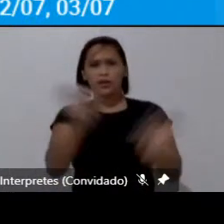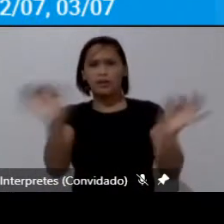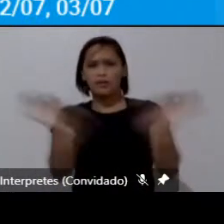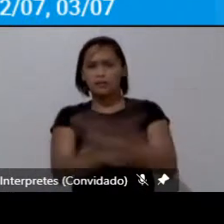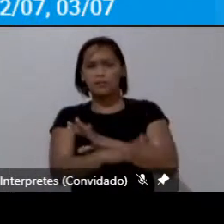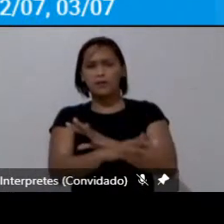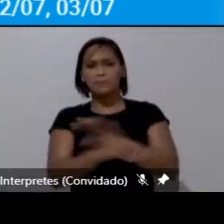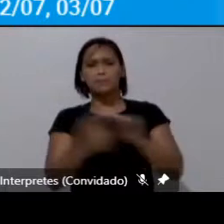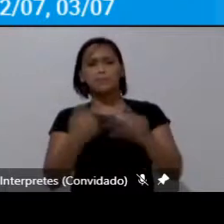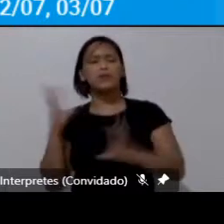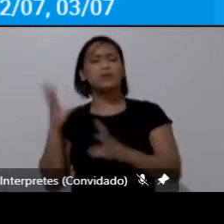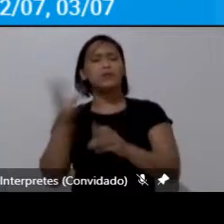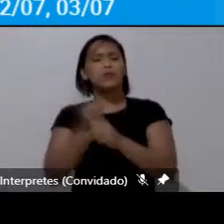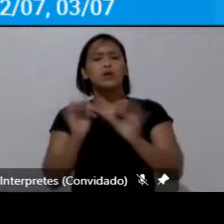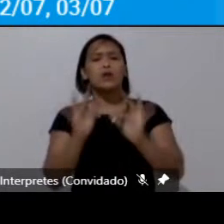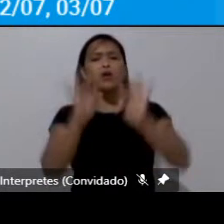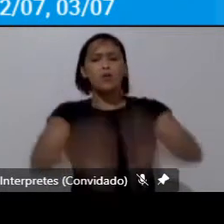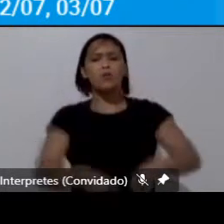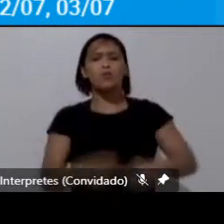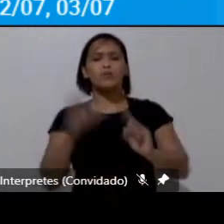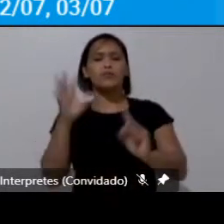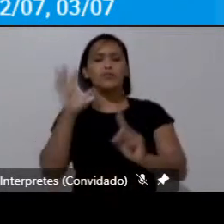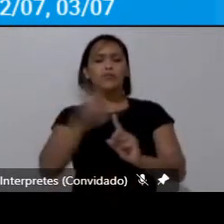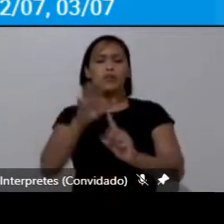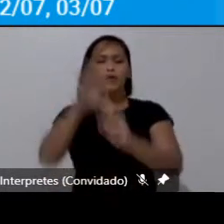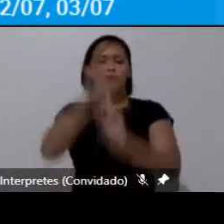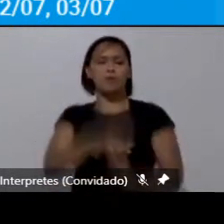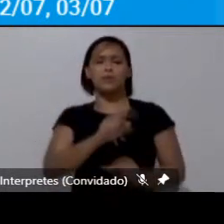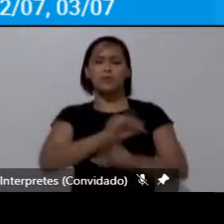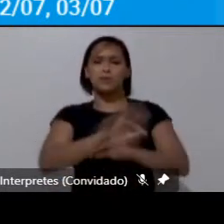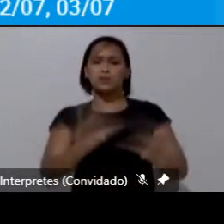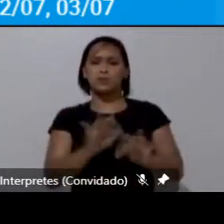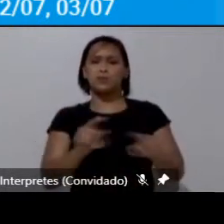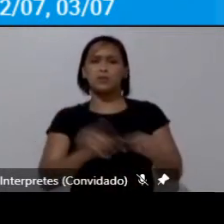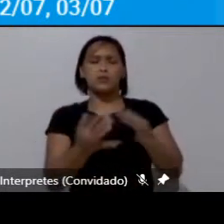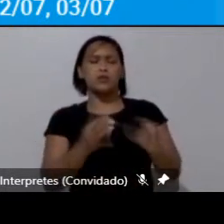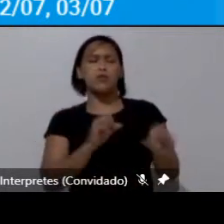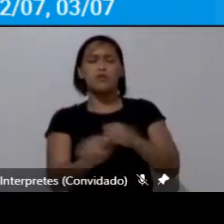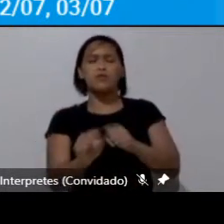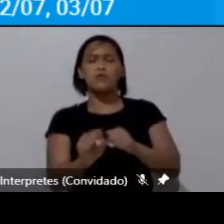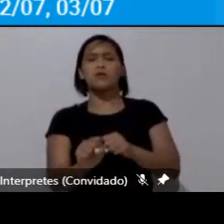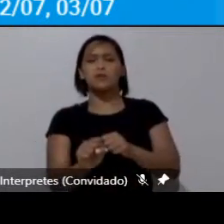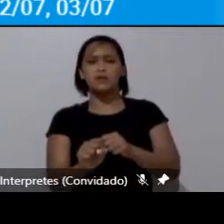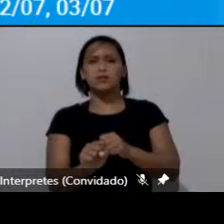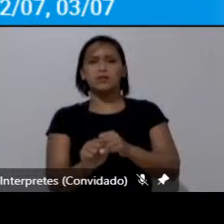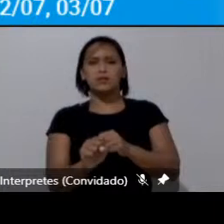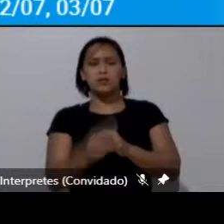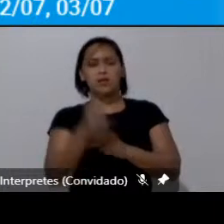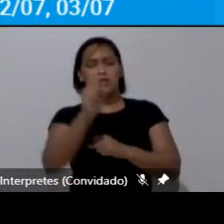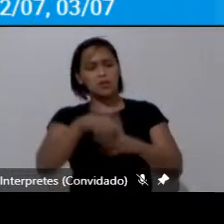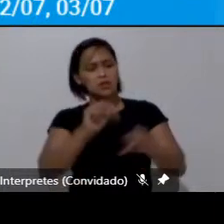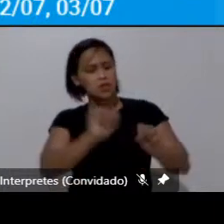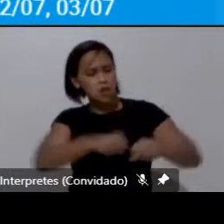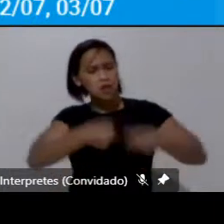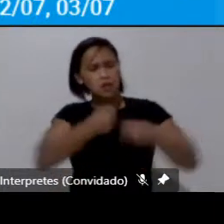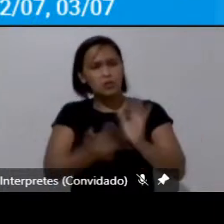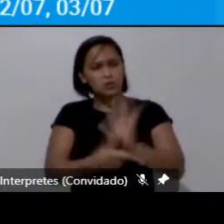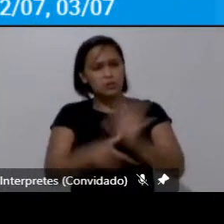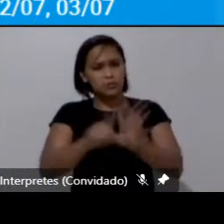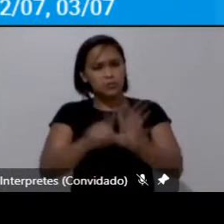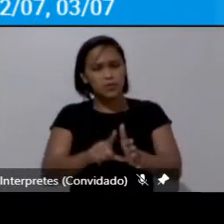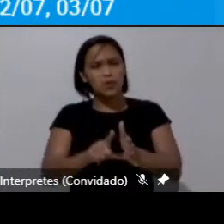concluiu pelo fim do apartheid ou digamos formalmente nessa luta